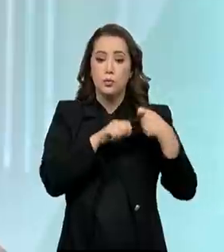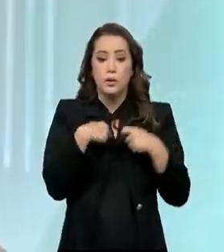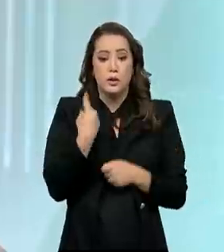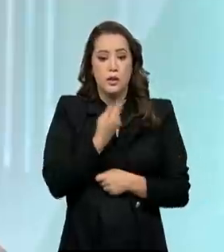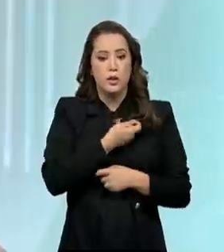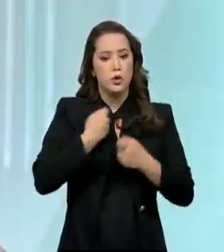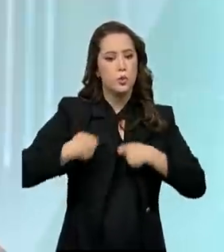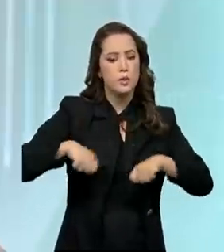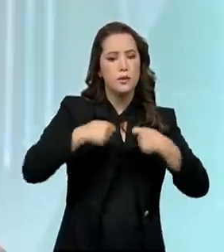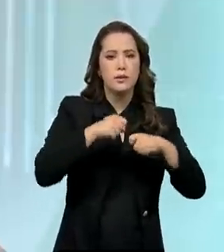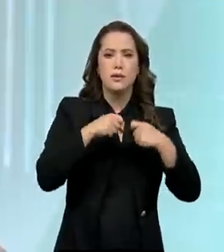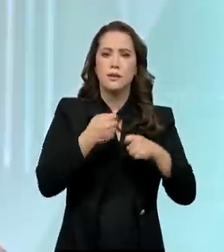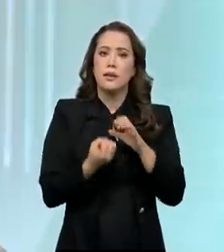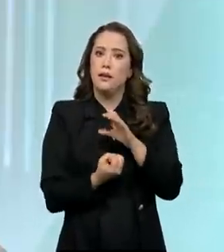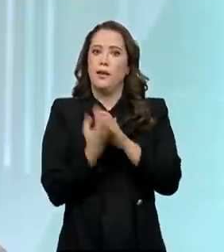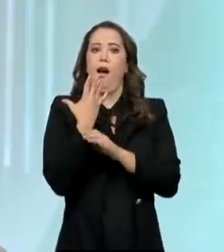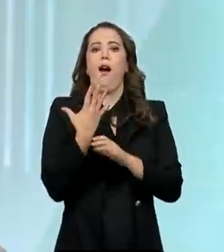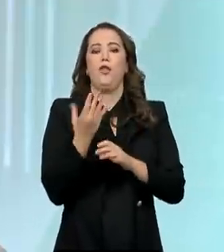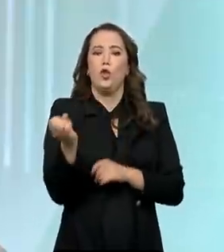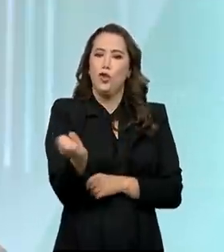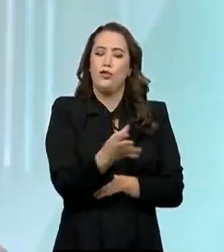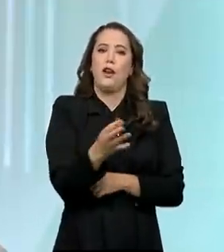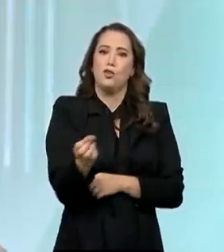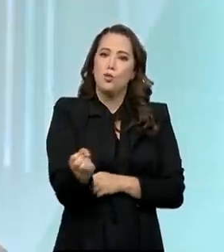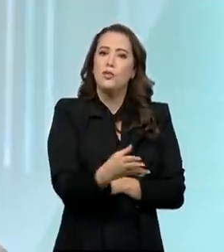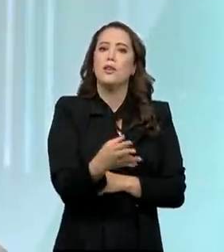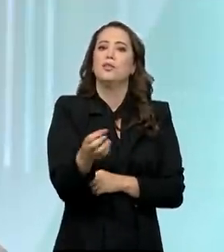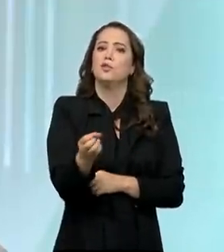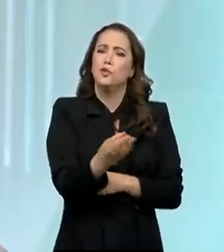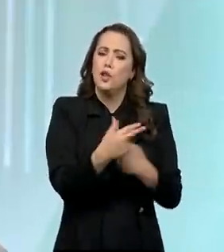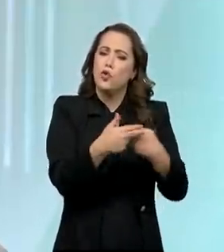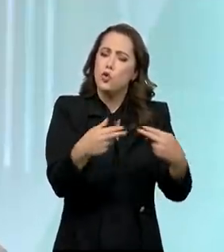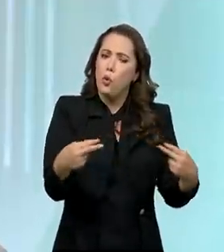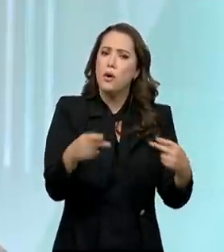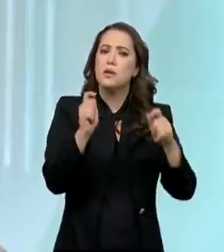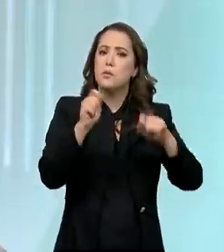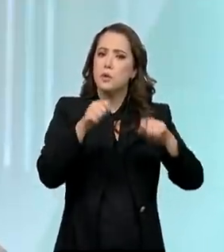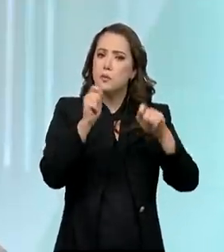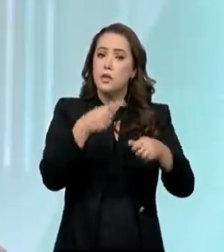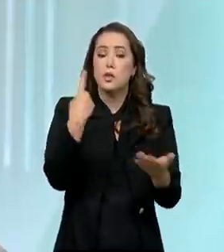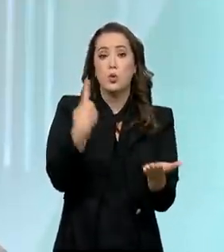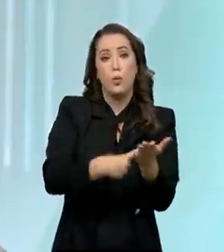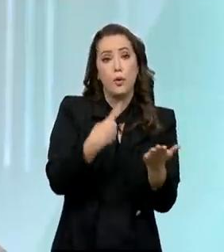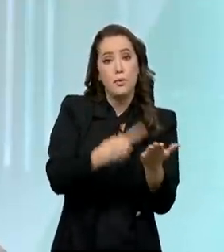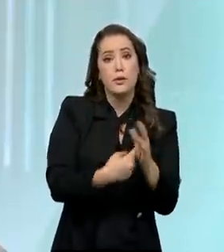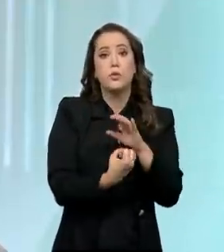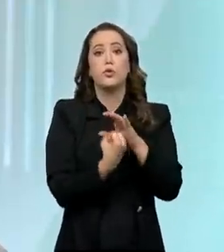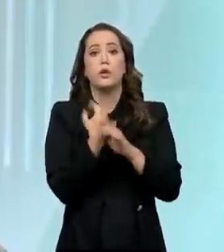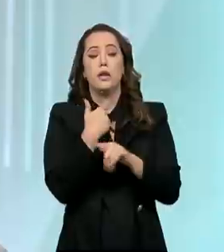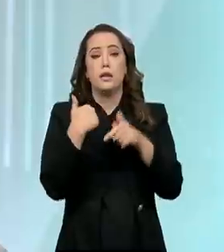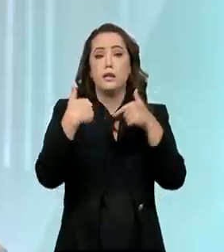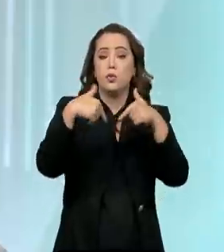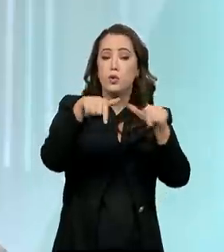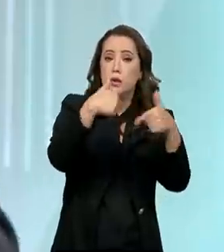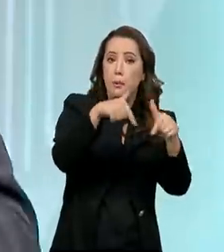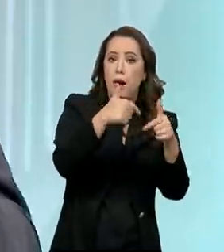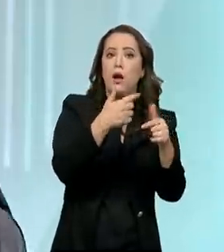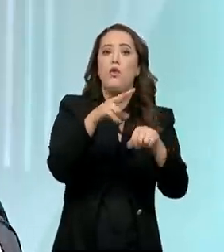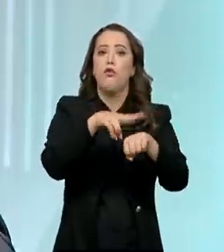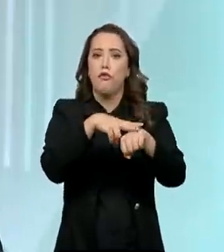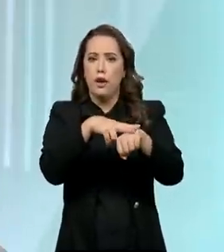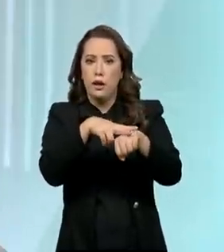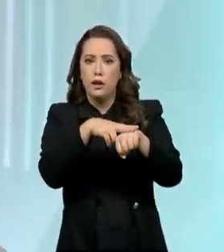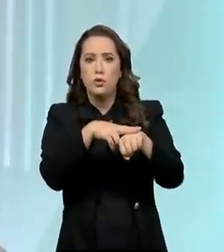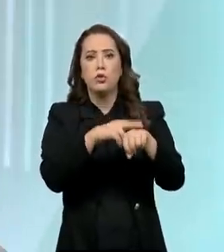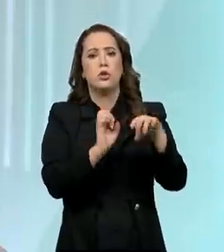que inovar, tem que fazer produtos que viabilizem essa nova agenda de empregos verdes, de empresas verdes e de